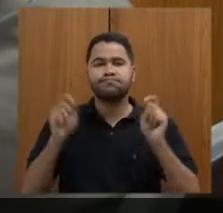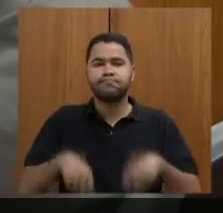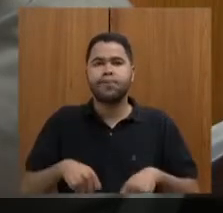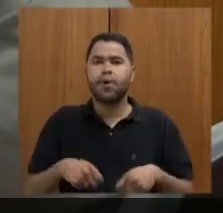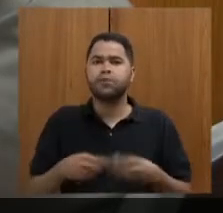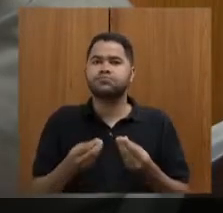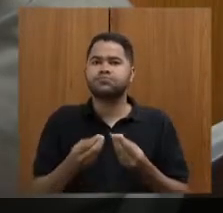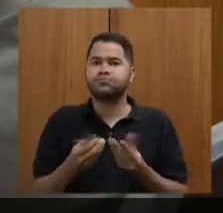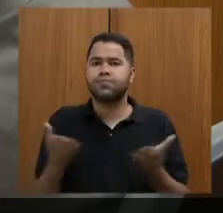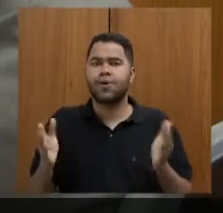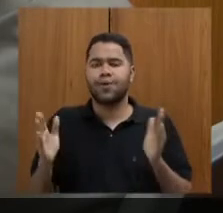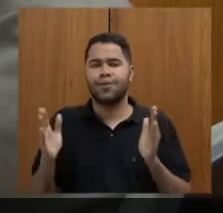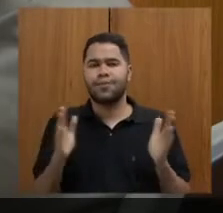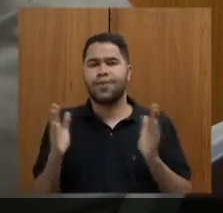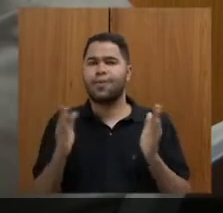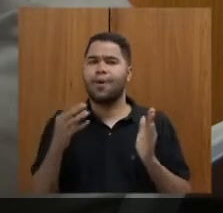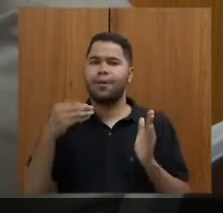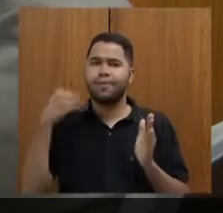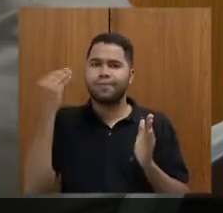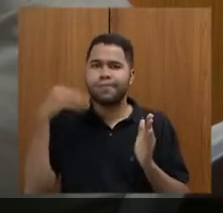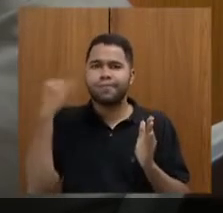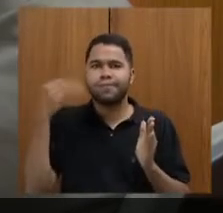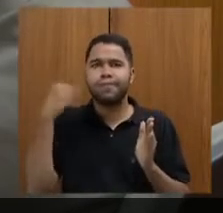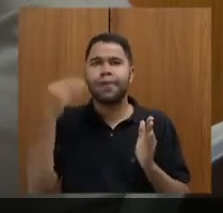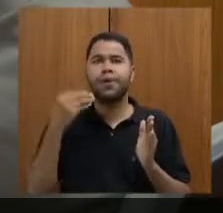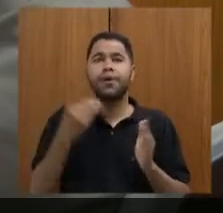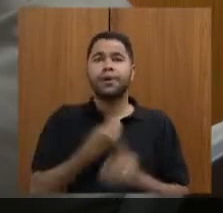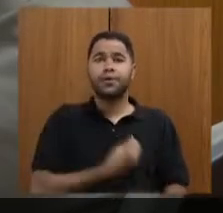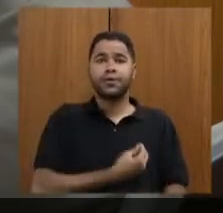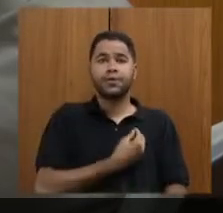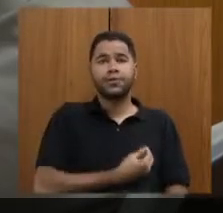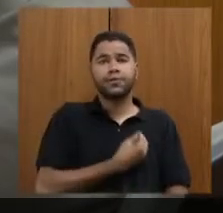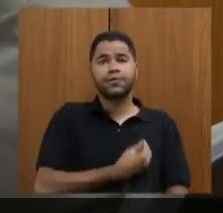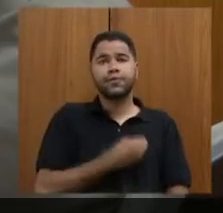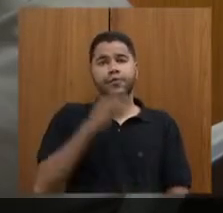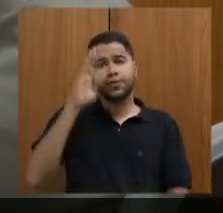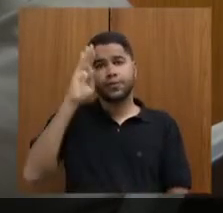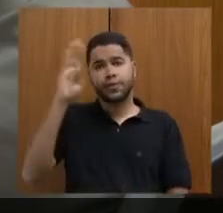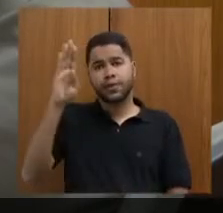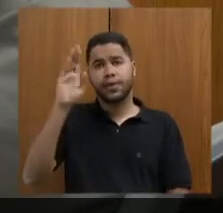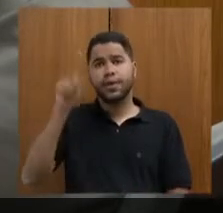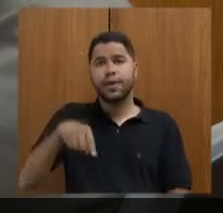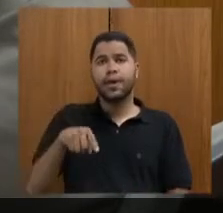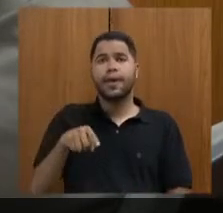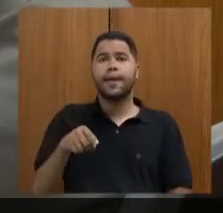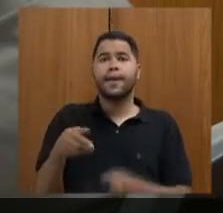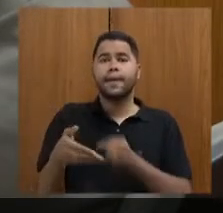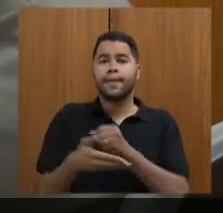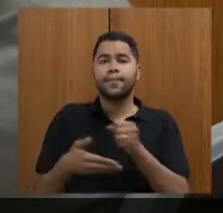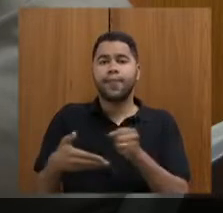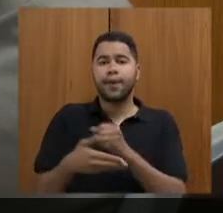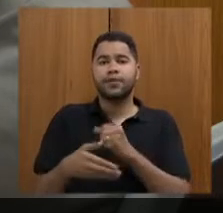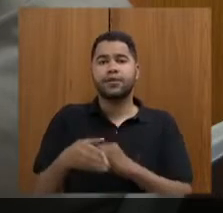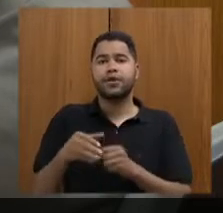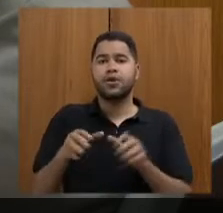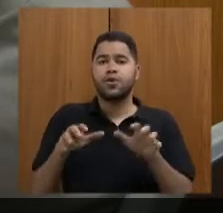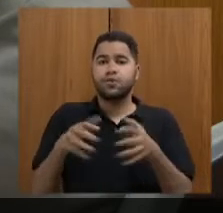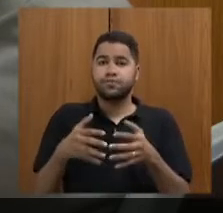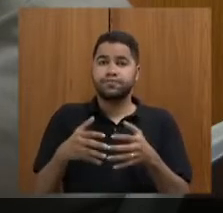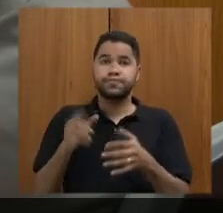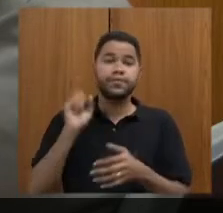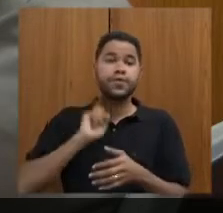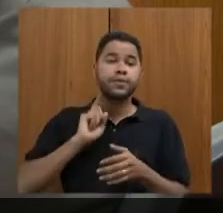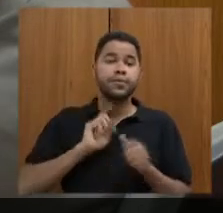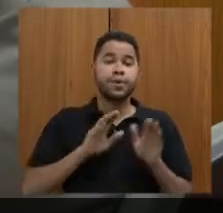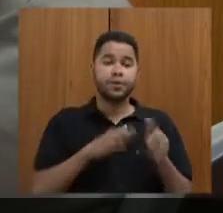despontar no momento de experiência e de vivência, sobretudo, turismo de base comunitária. Então, o Minas para Minas,